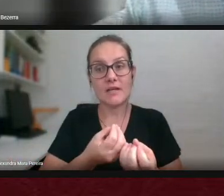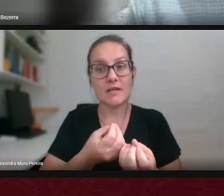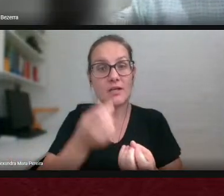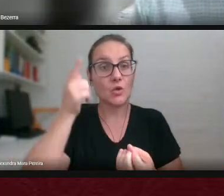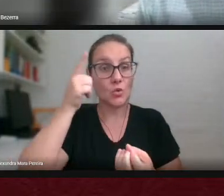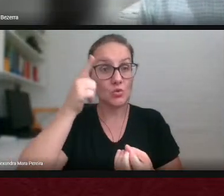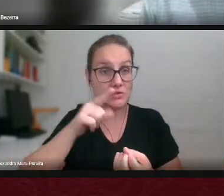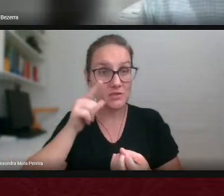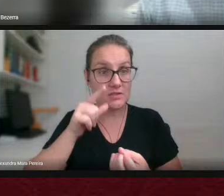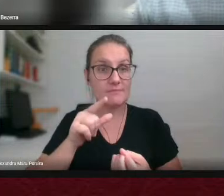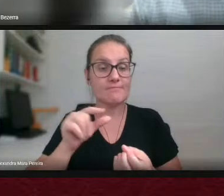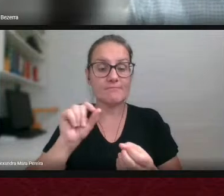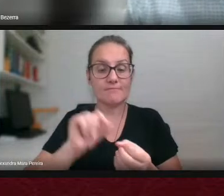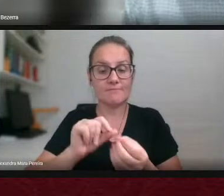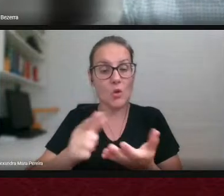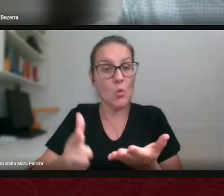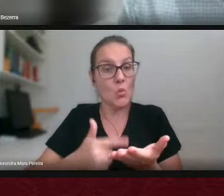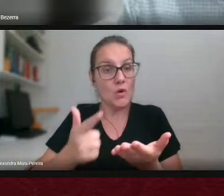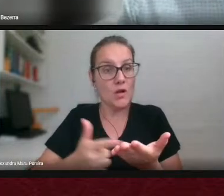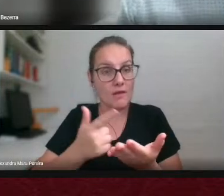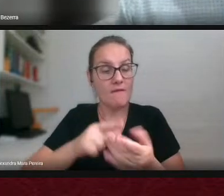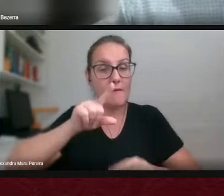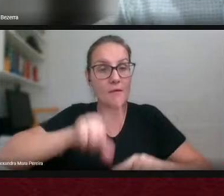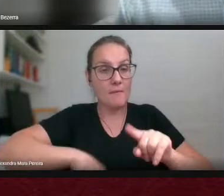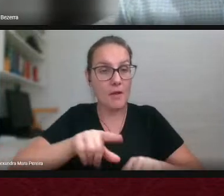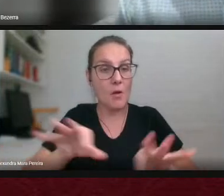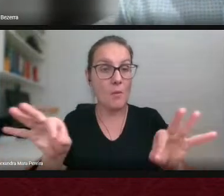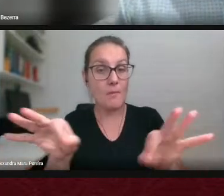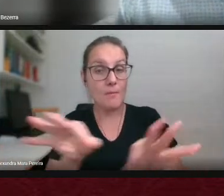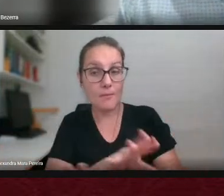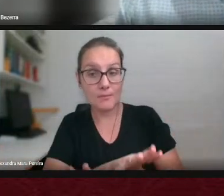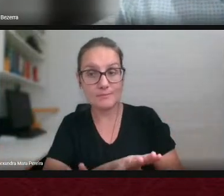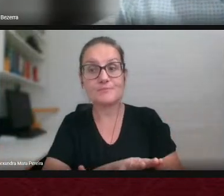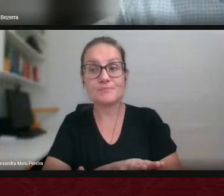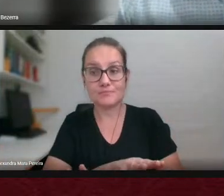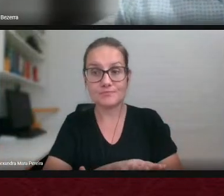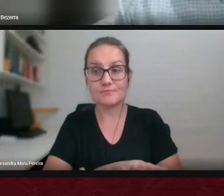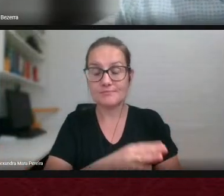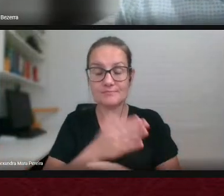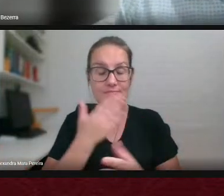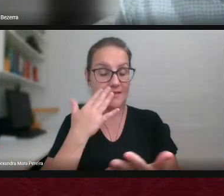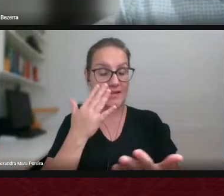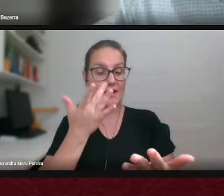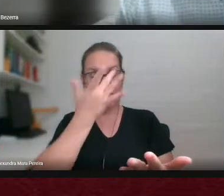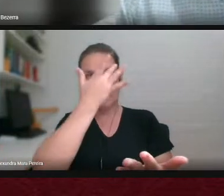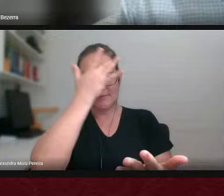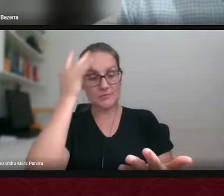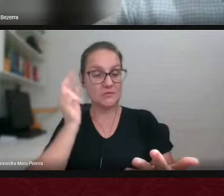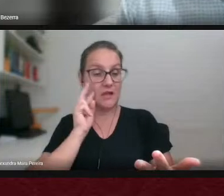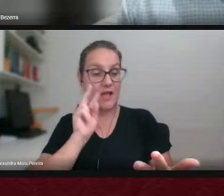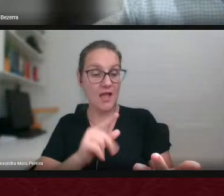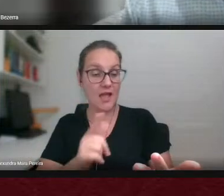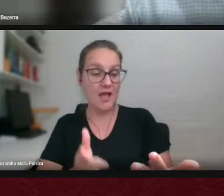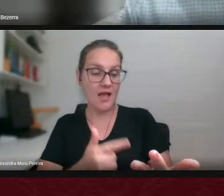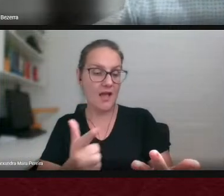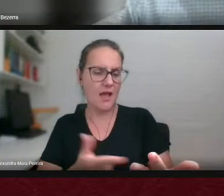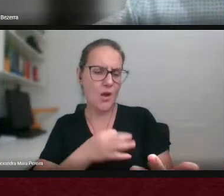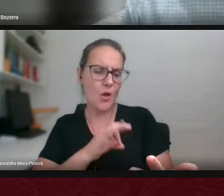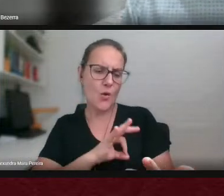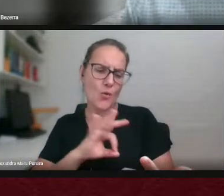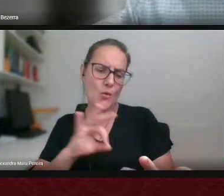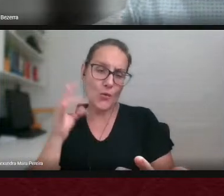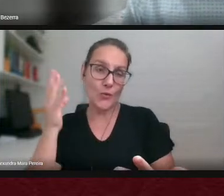que é o livro que é esse objeto materializado que muitos se encantam como foi relatado aqui pelo trabalho feito